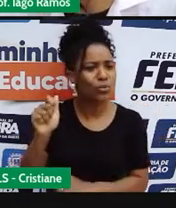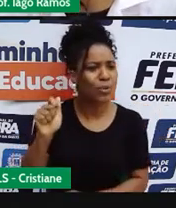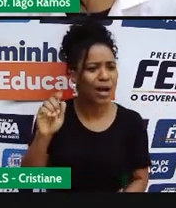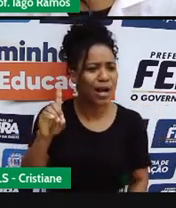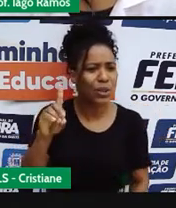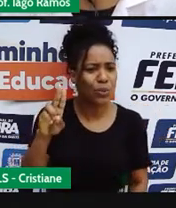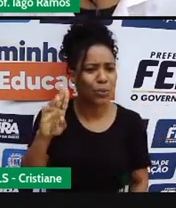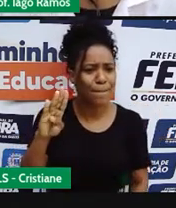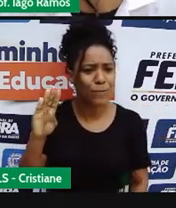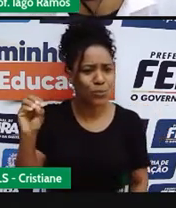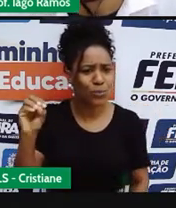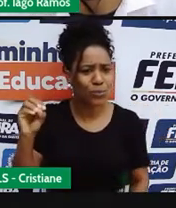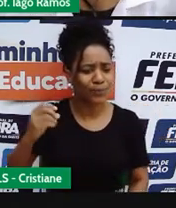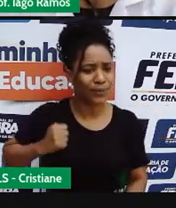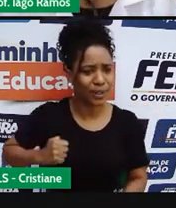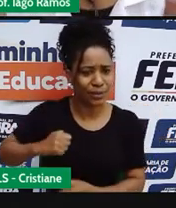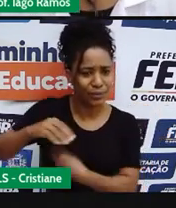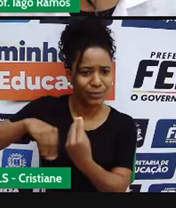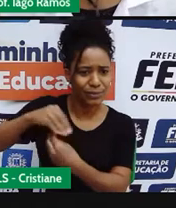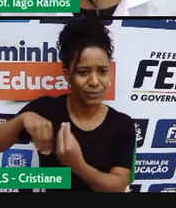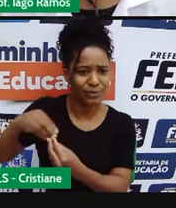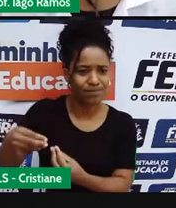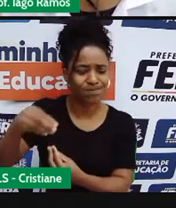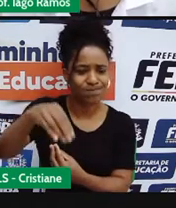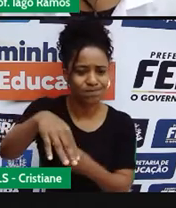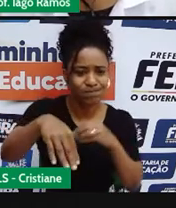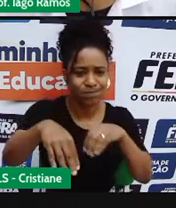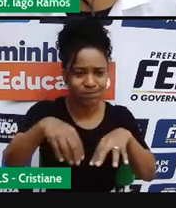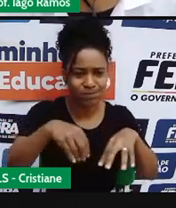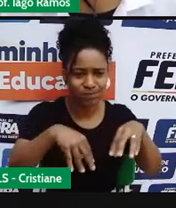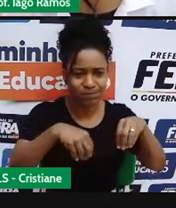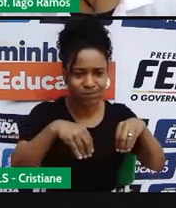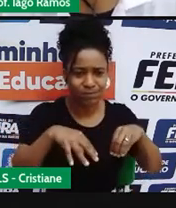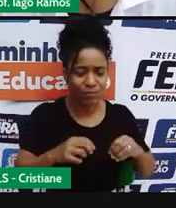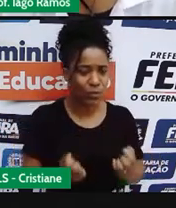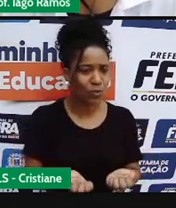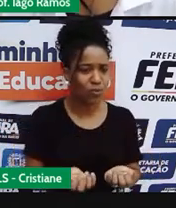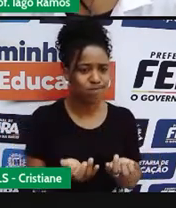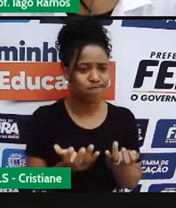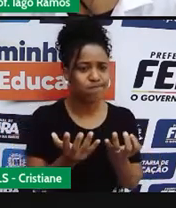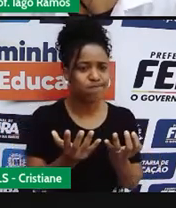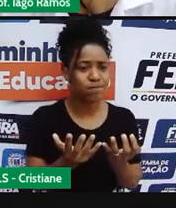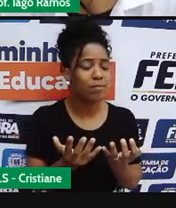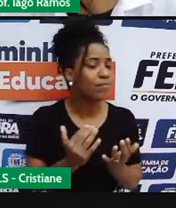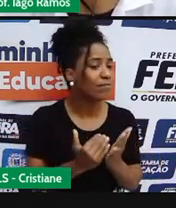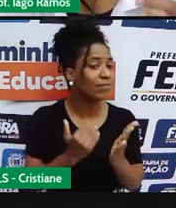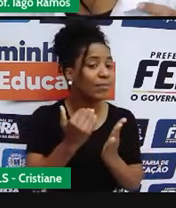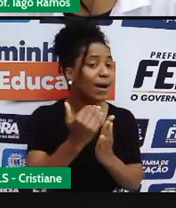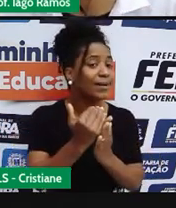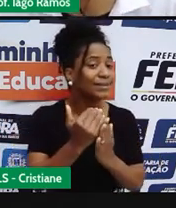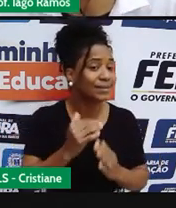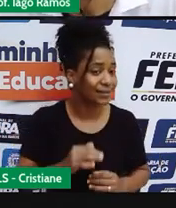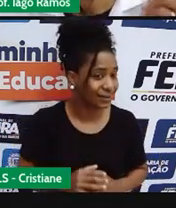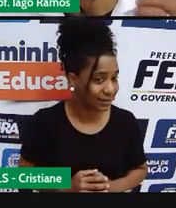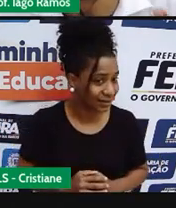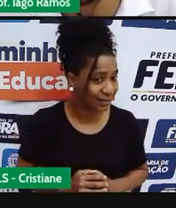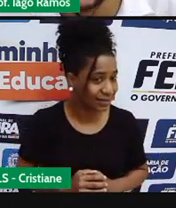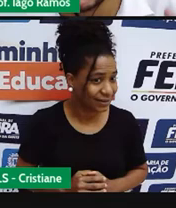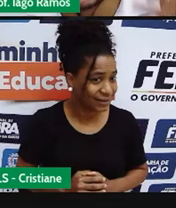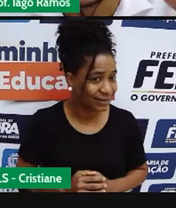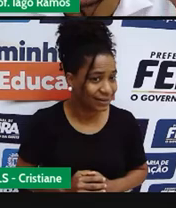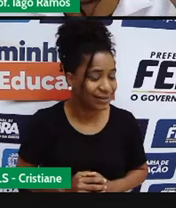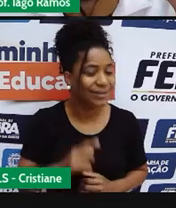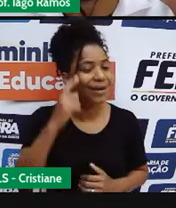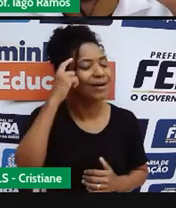para plantar essa quantidade aí que aumentou? Pensa aí rapidinho. E eu tenho certeza que